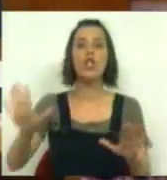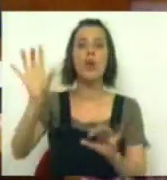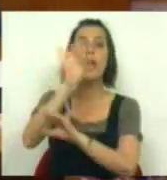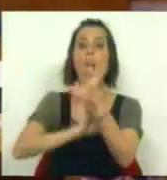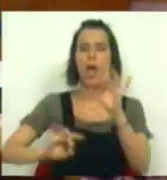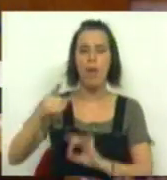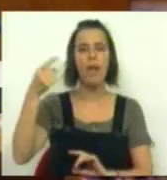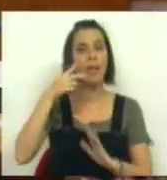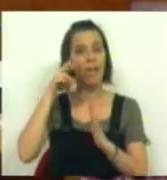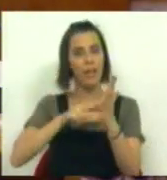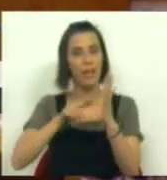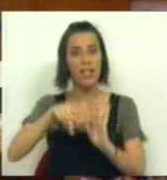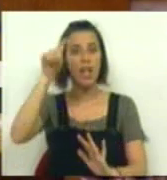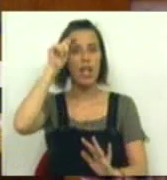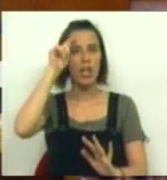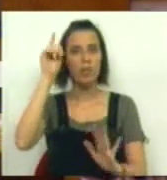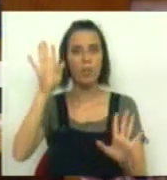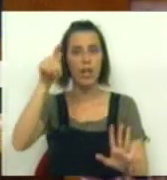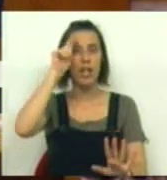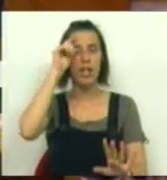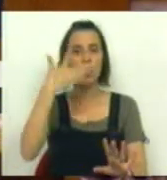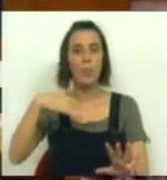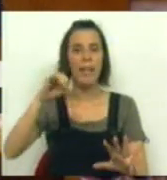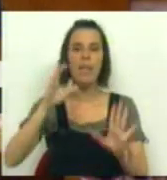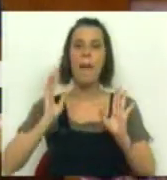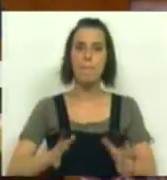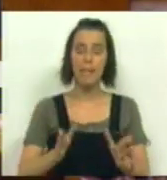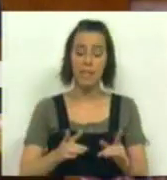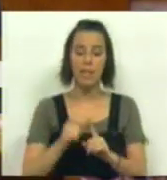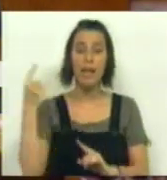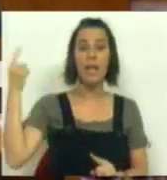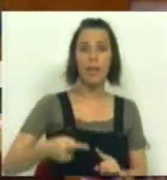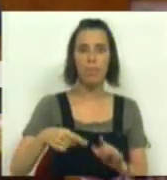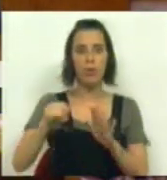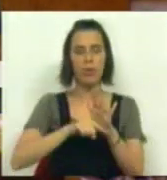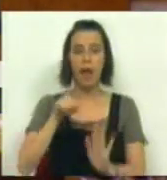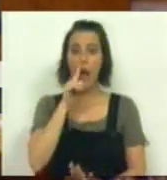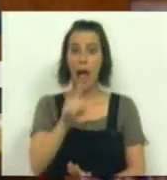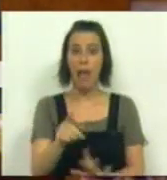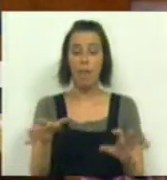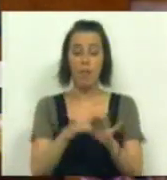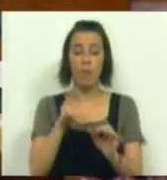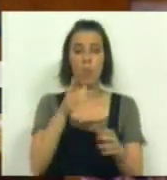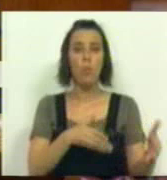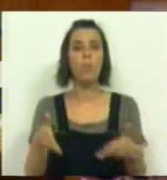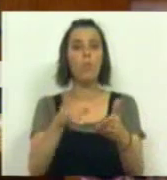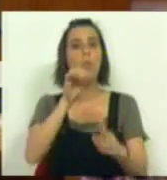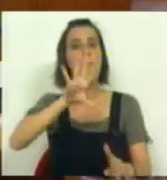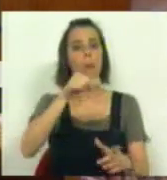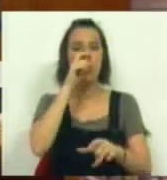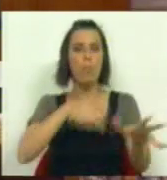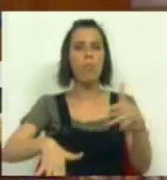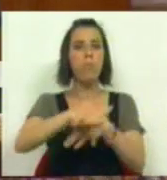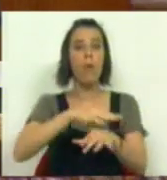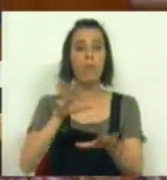Euro, deve ler-se respeitinho. O respeitinho que é devido às imposições alemãs sobre o destino de um país e de um